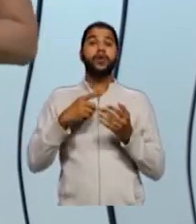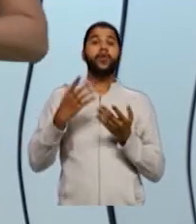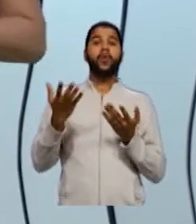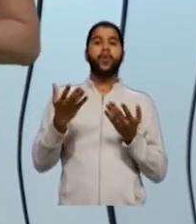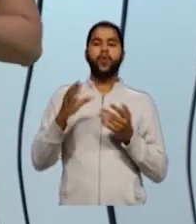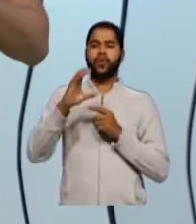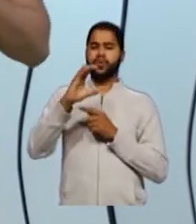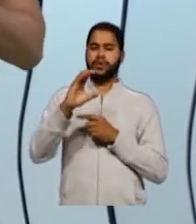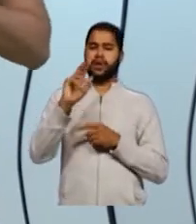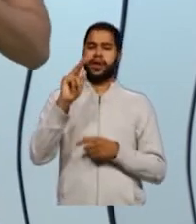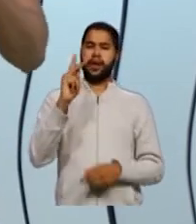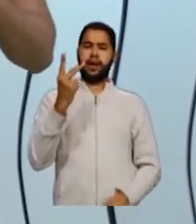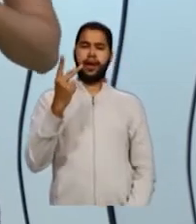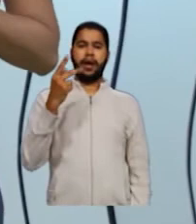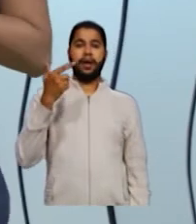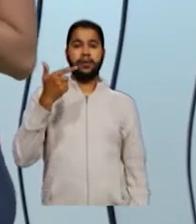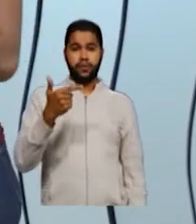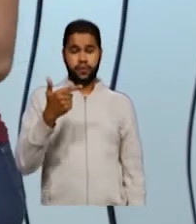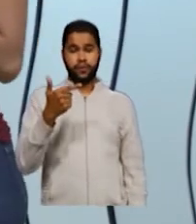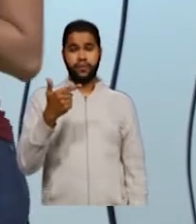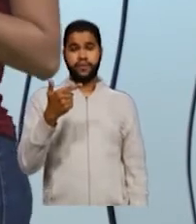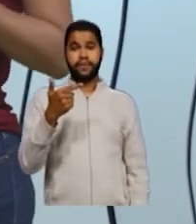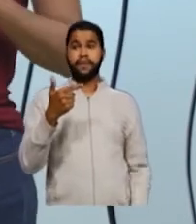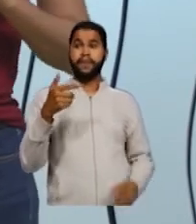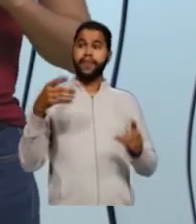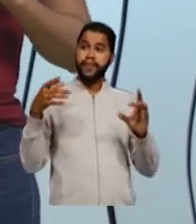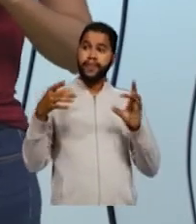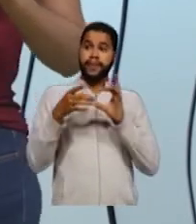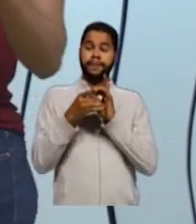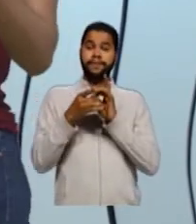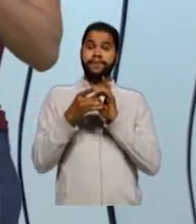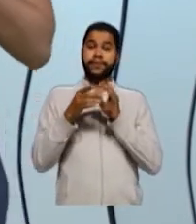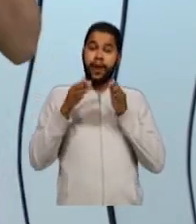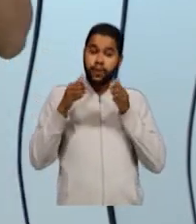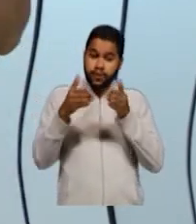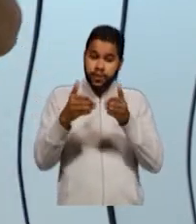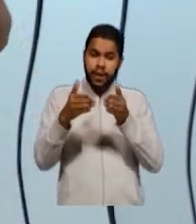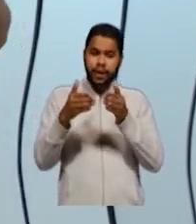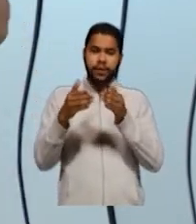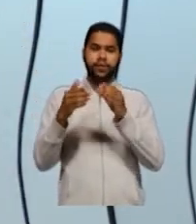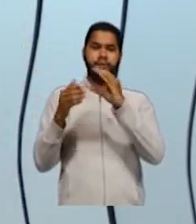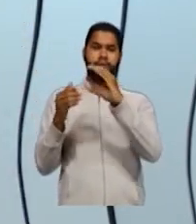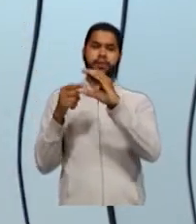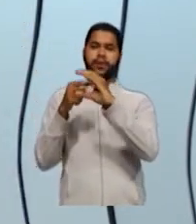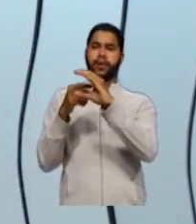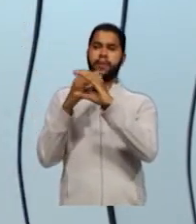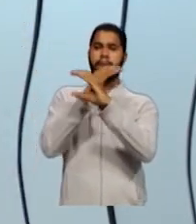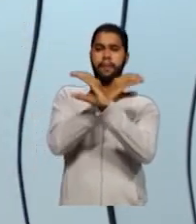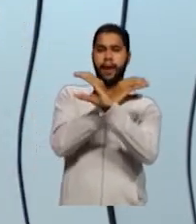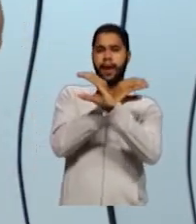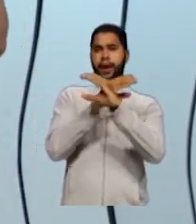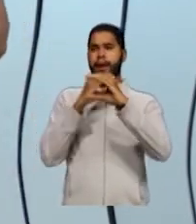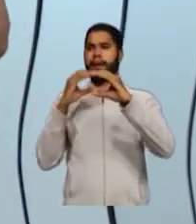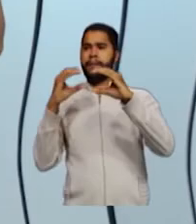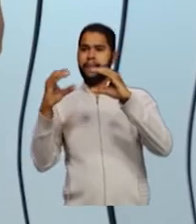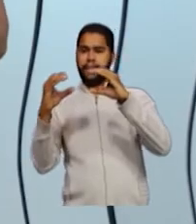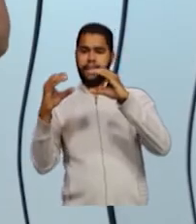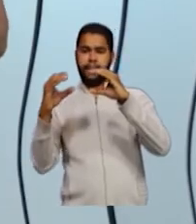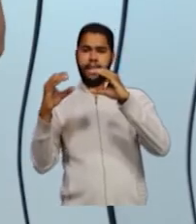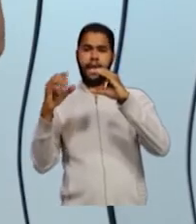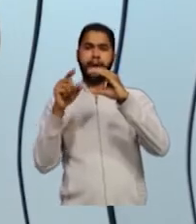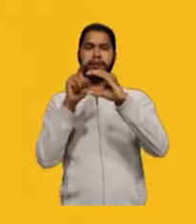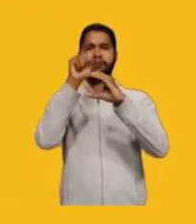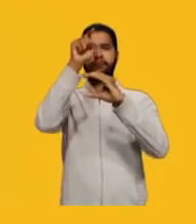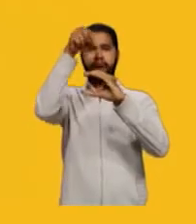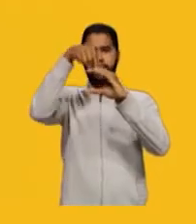CH2. Eu tenho ele ligado ao centro e tenho outros carbonos, tenho outros dois hidrogênios